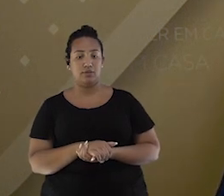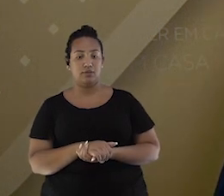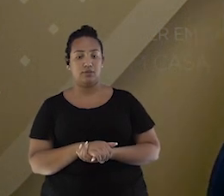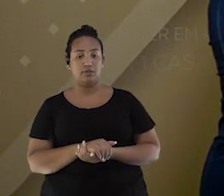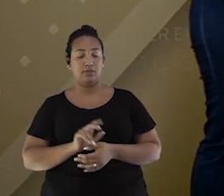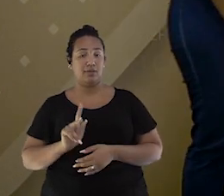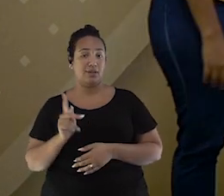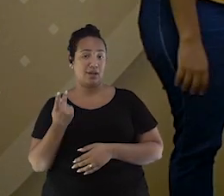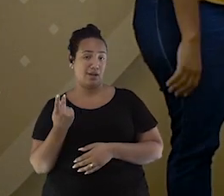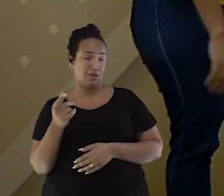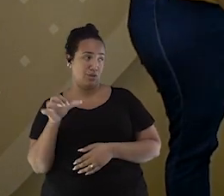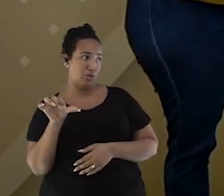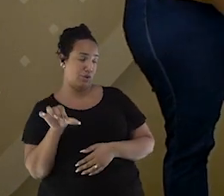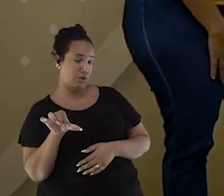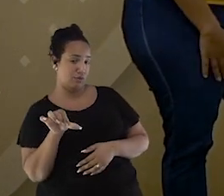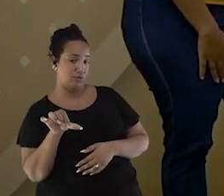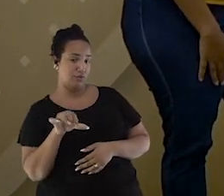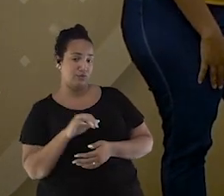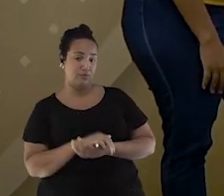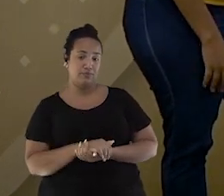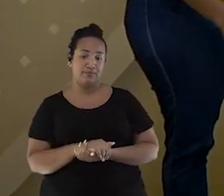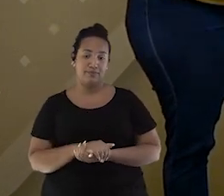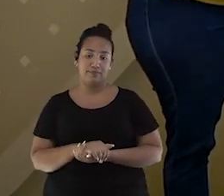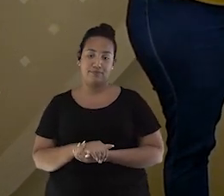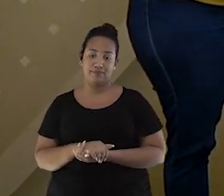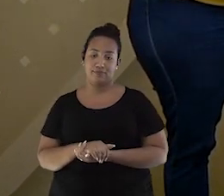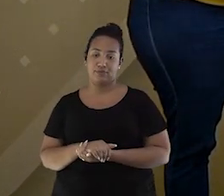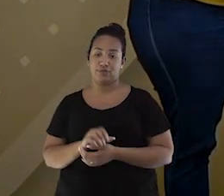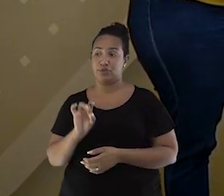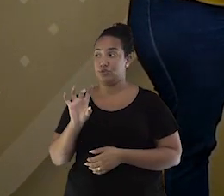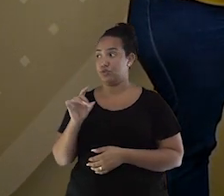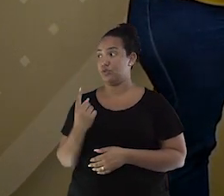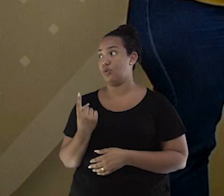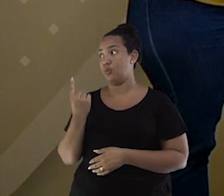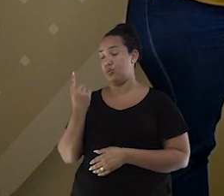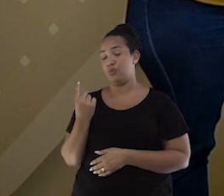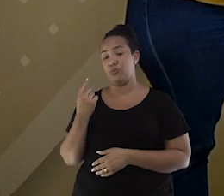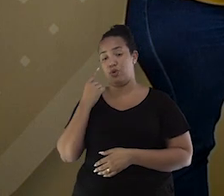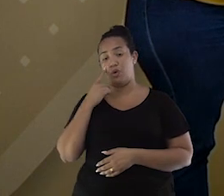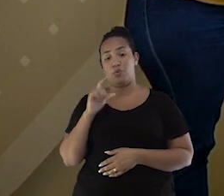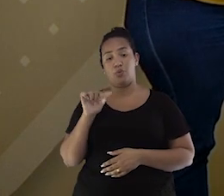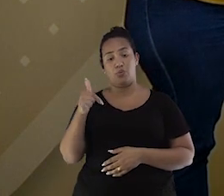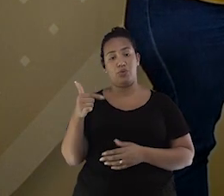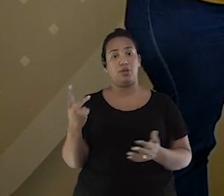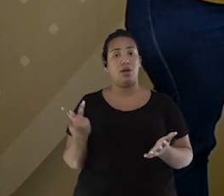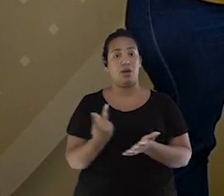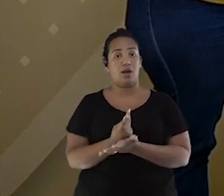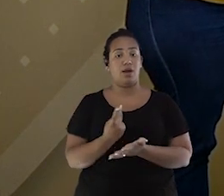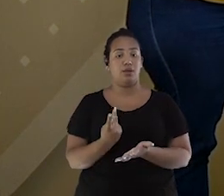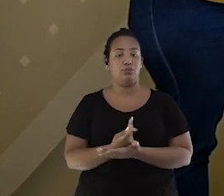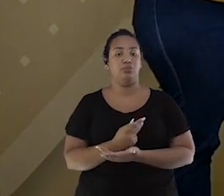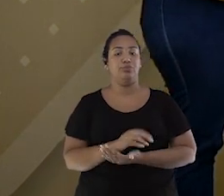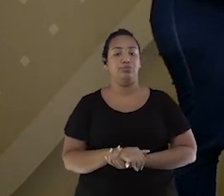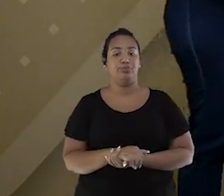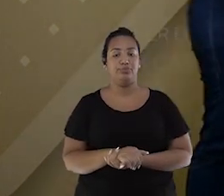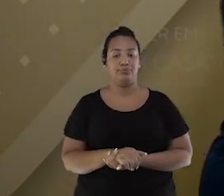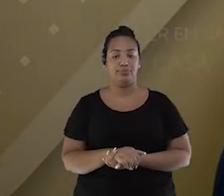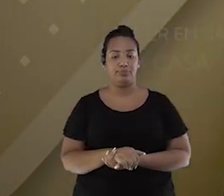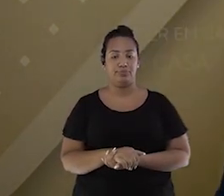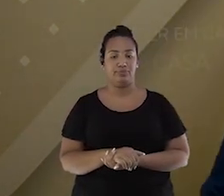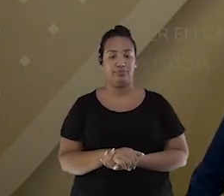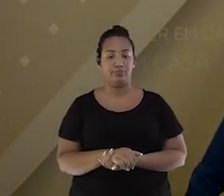IH9. Hum, ela só acertou um. J9. O outro foi? Bomba. Achei que ela ia acertar, hein, gente?